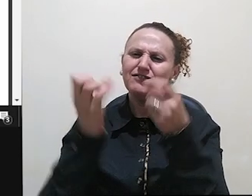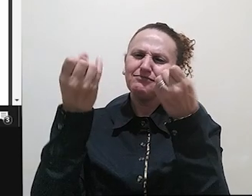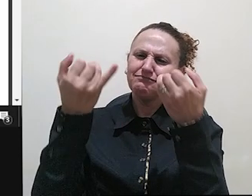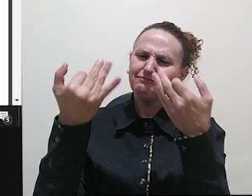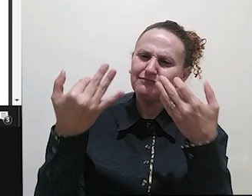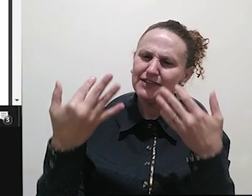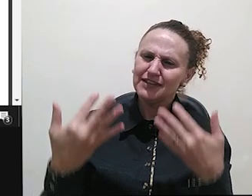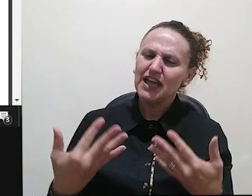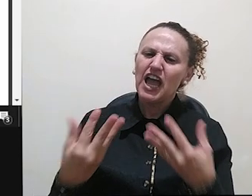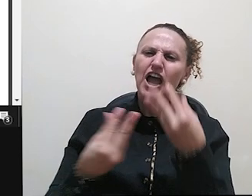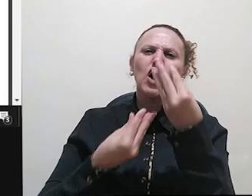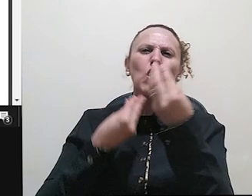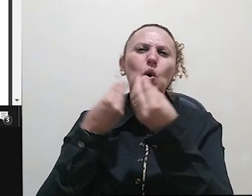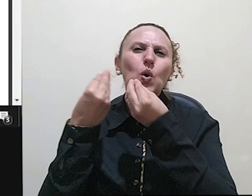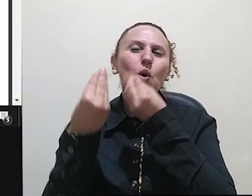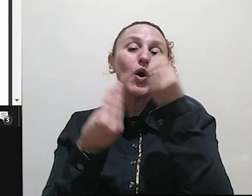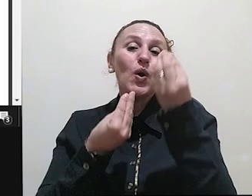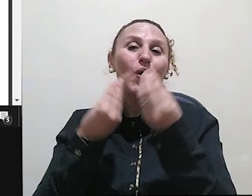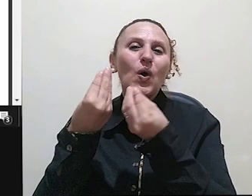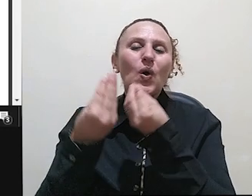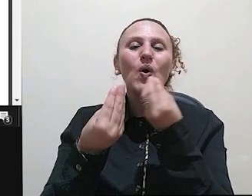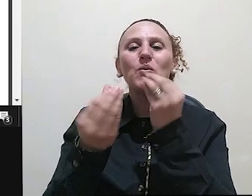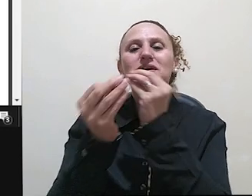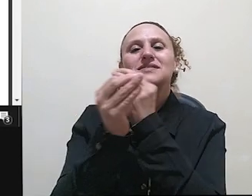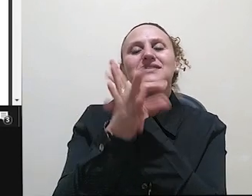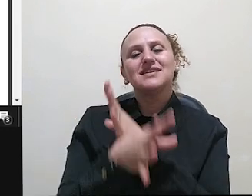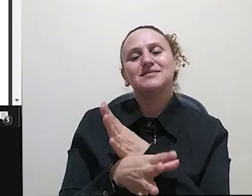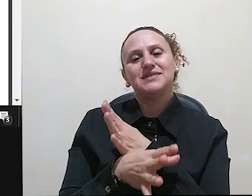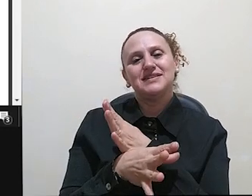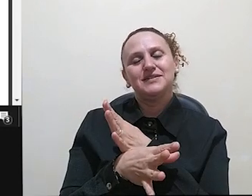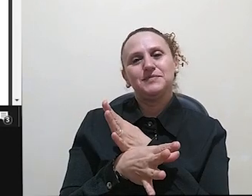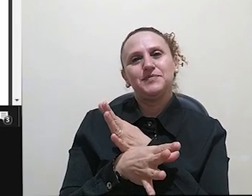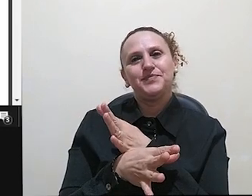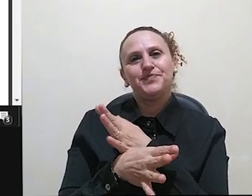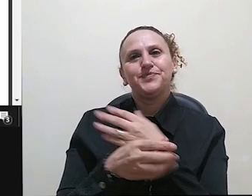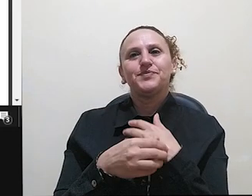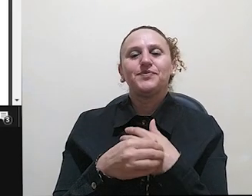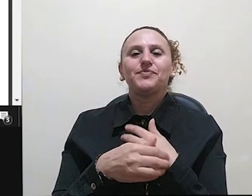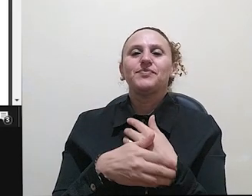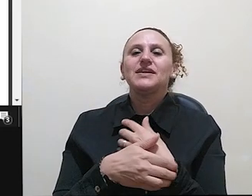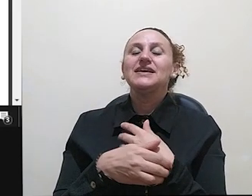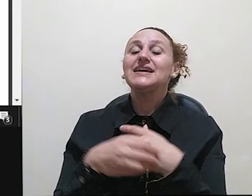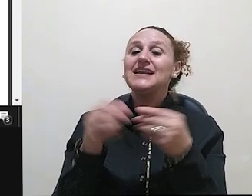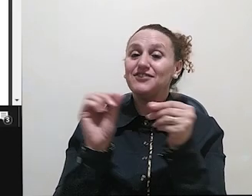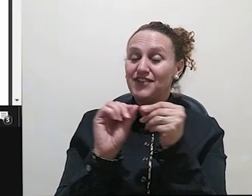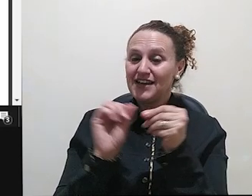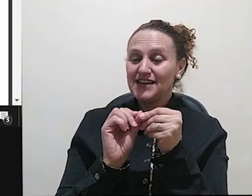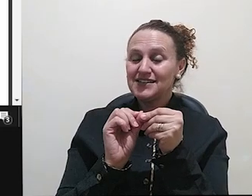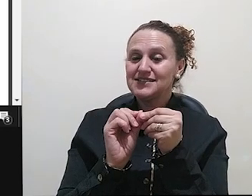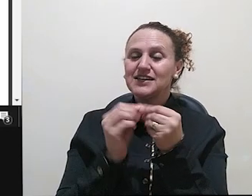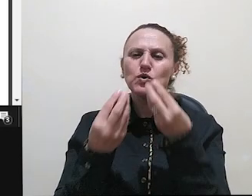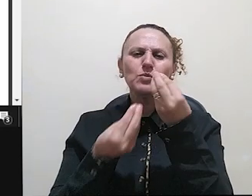mostra como que finaliza, e a cada momento ele faz esse recurso de conversar sobre